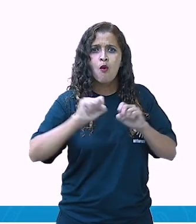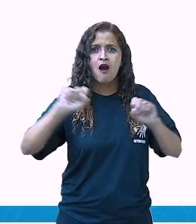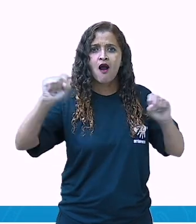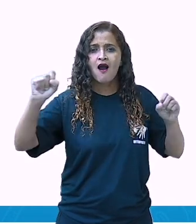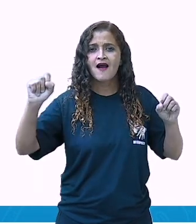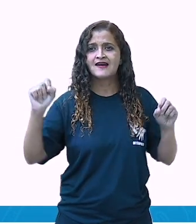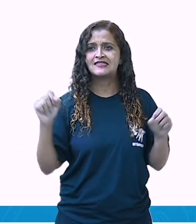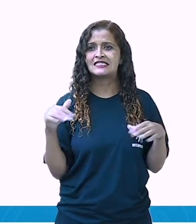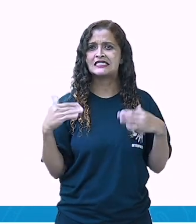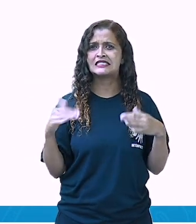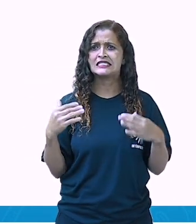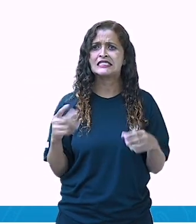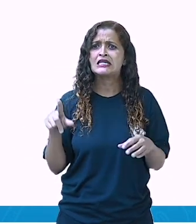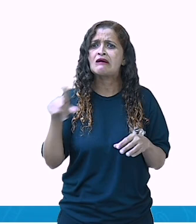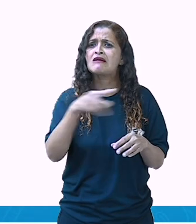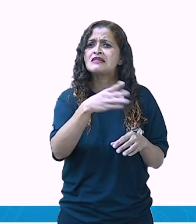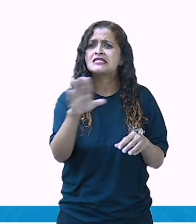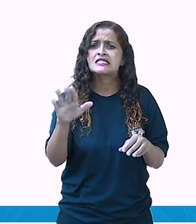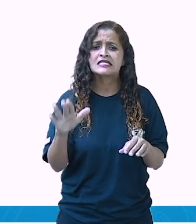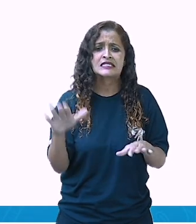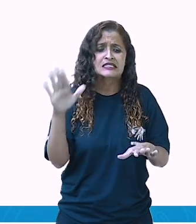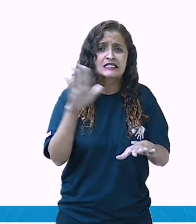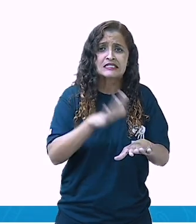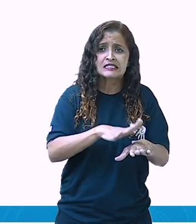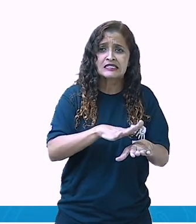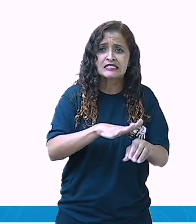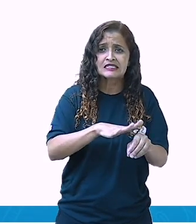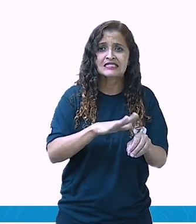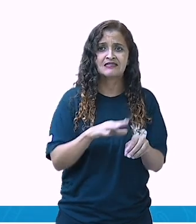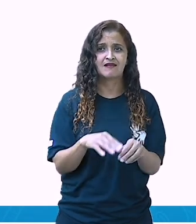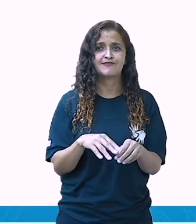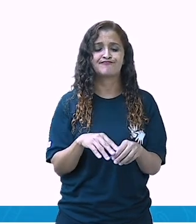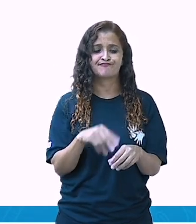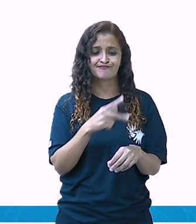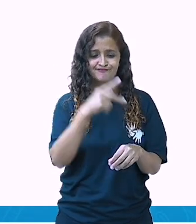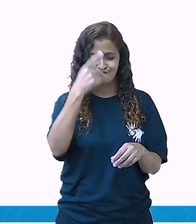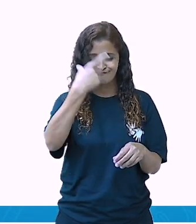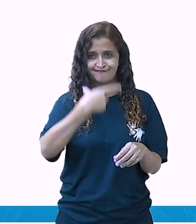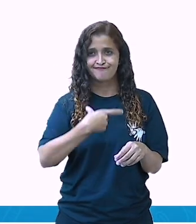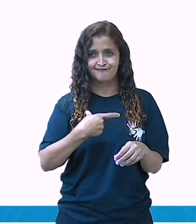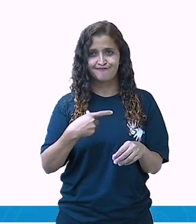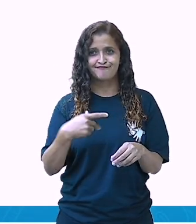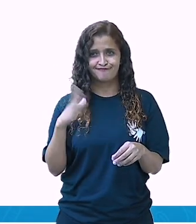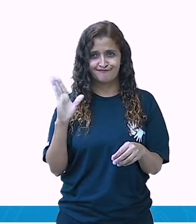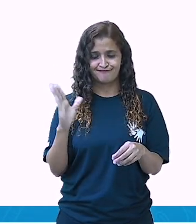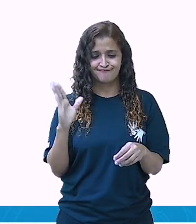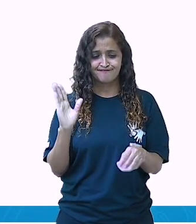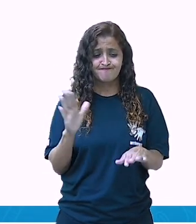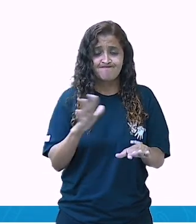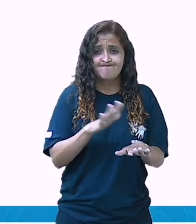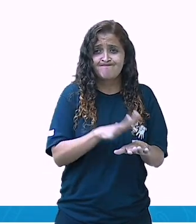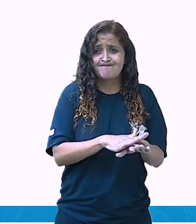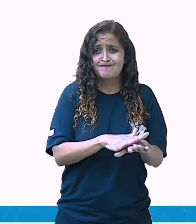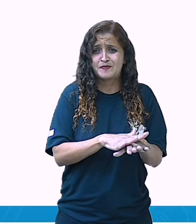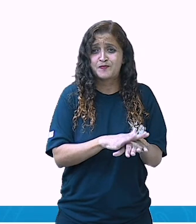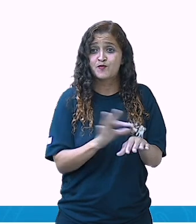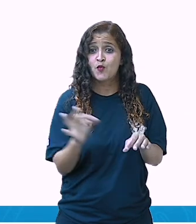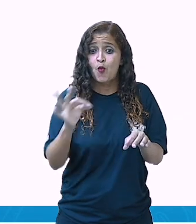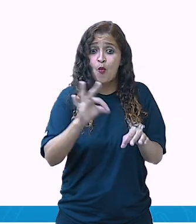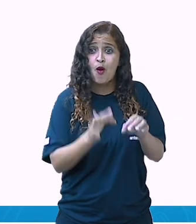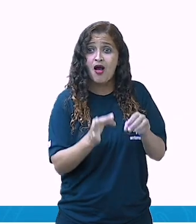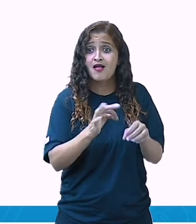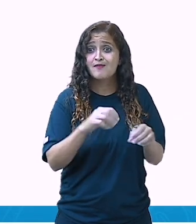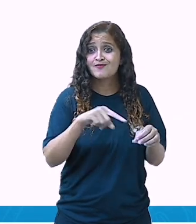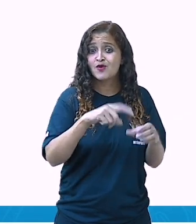Ai, ai, ai. Quem já pisou aí num formigueiro? Eu já pisei. E dói muito, porque as formigas querem defender a casa